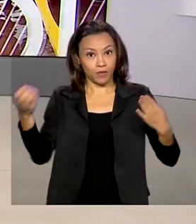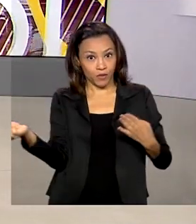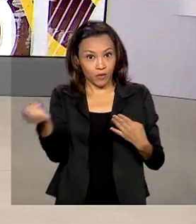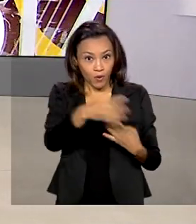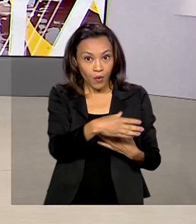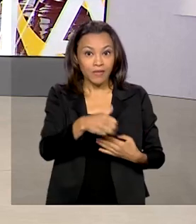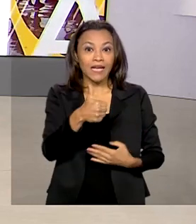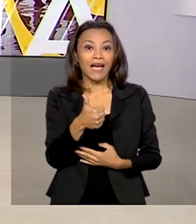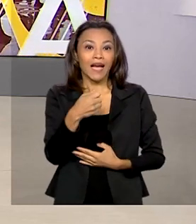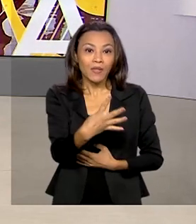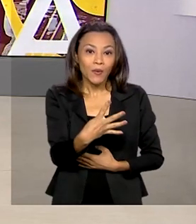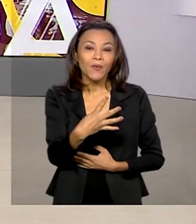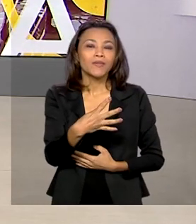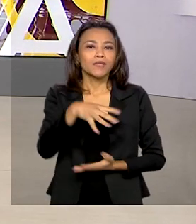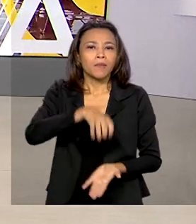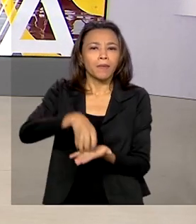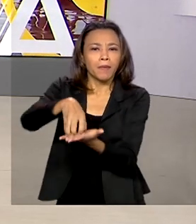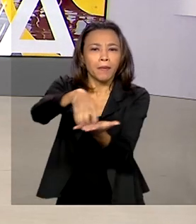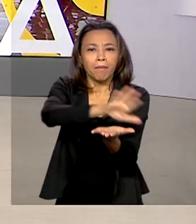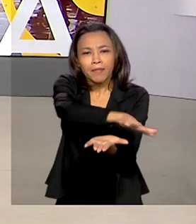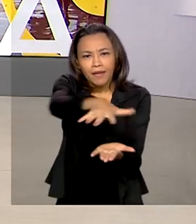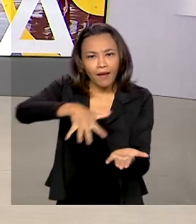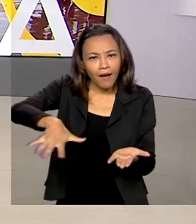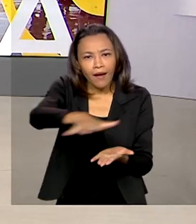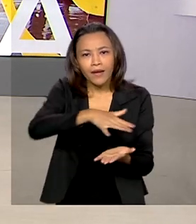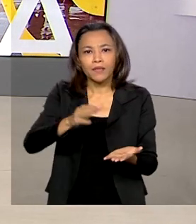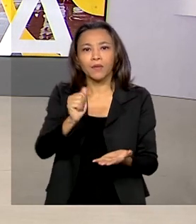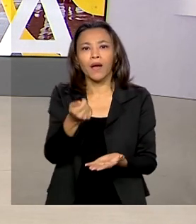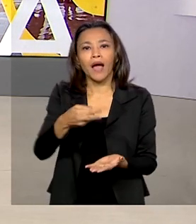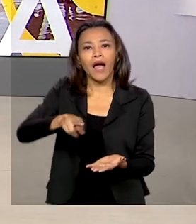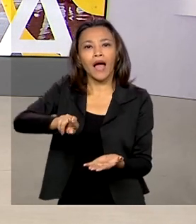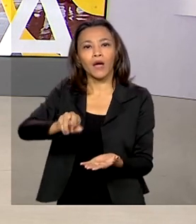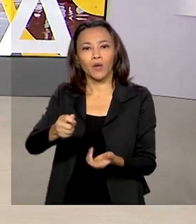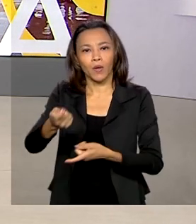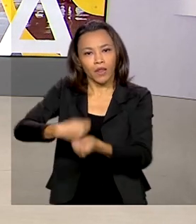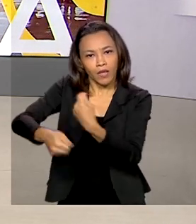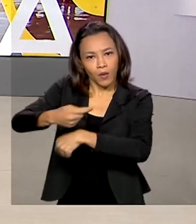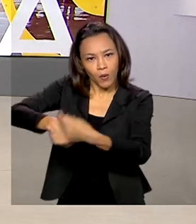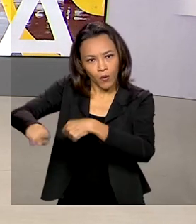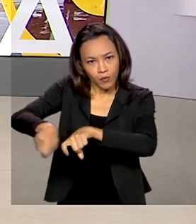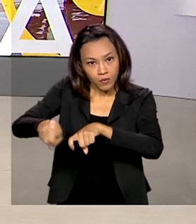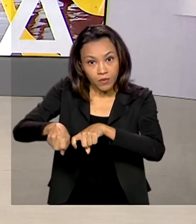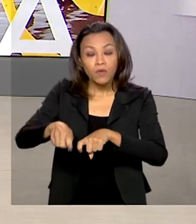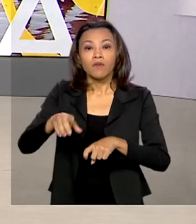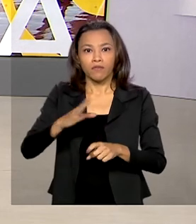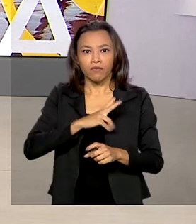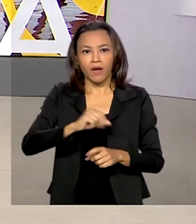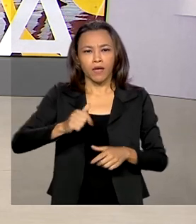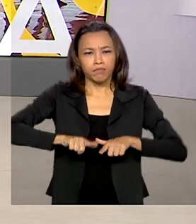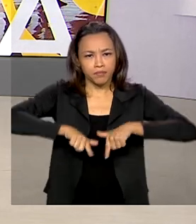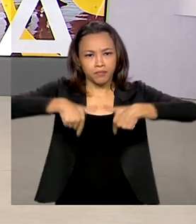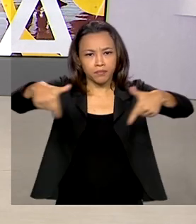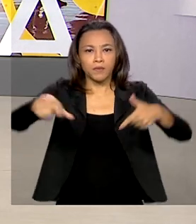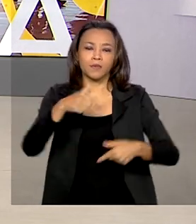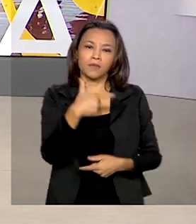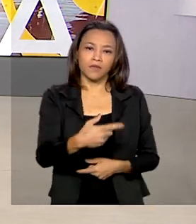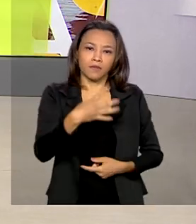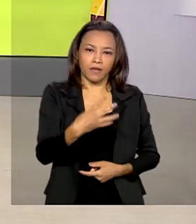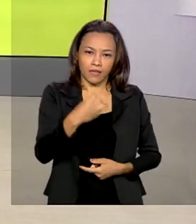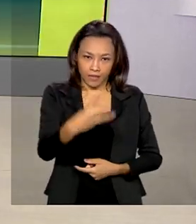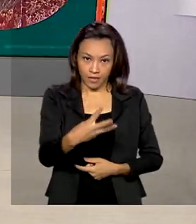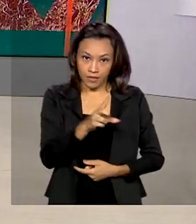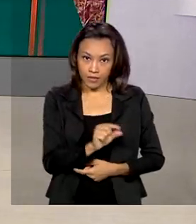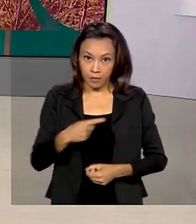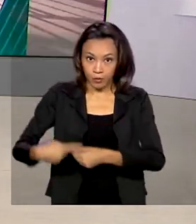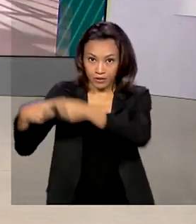atuar no setor do agronegócio. A instituição também vai intensificar a atuação em 243 municípios e